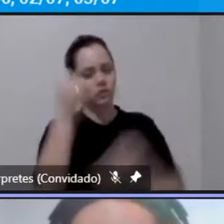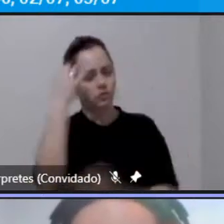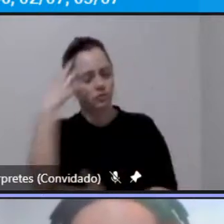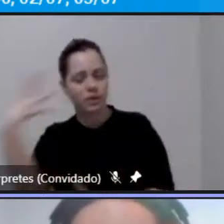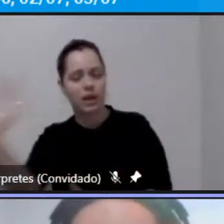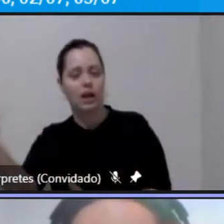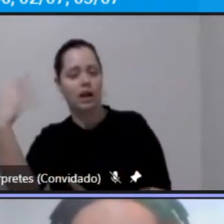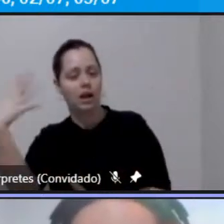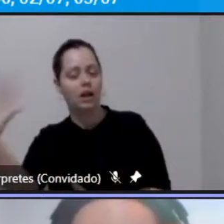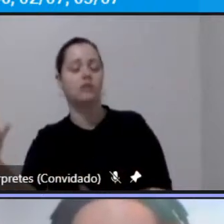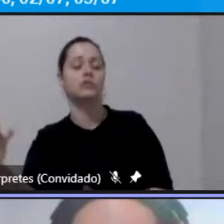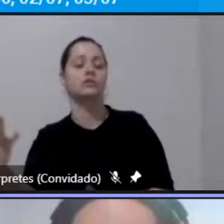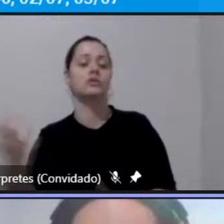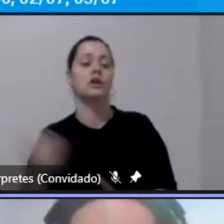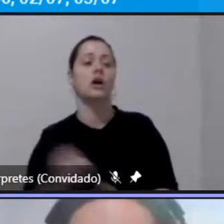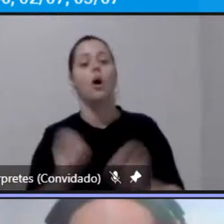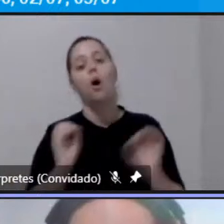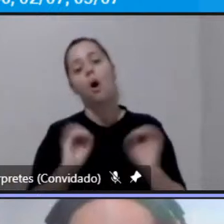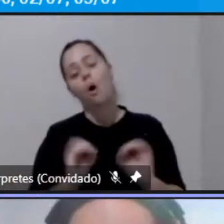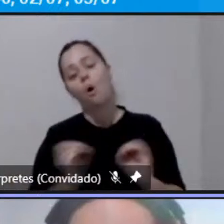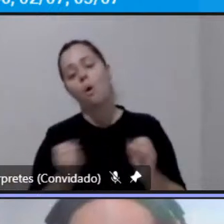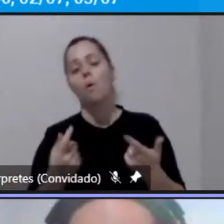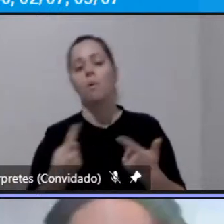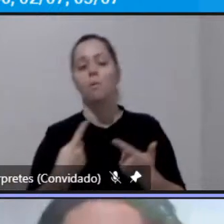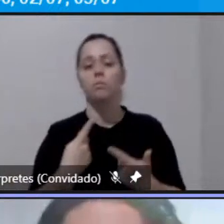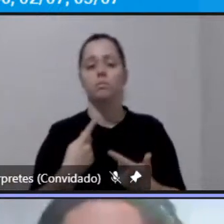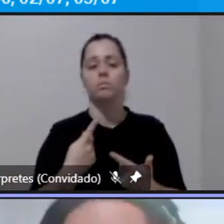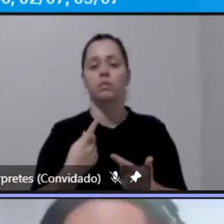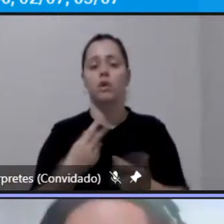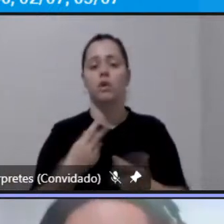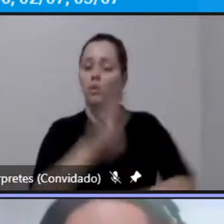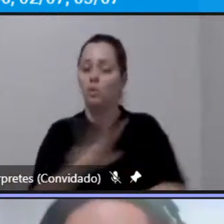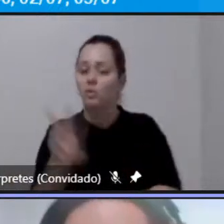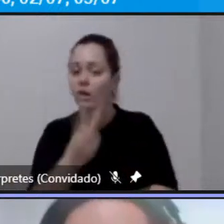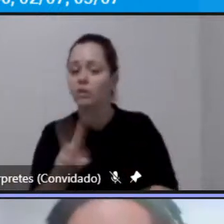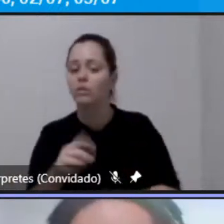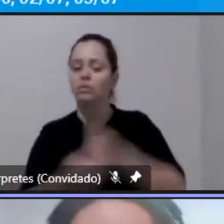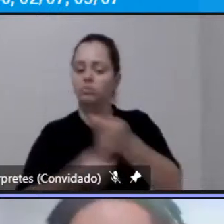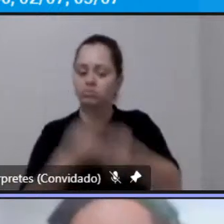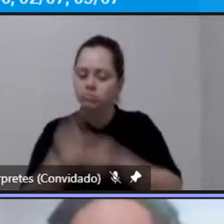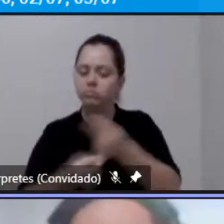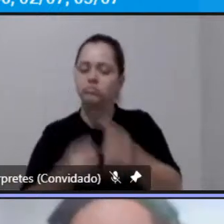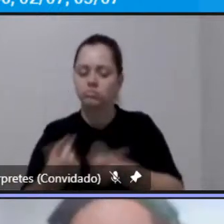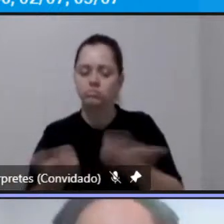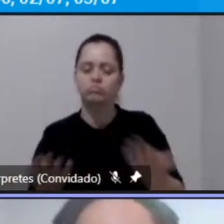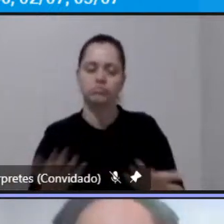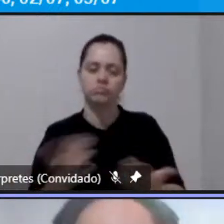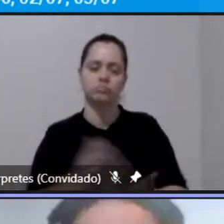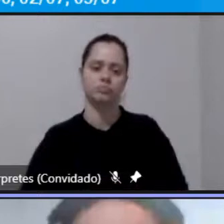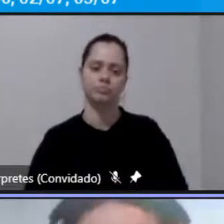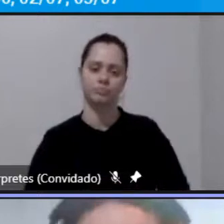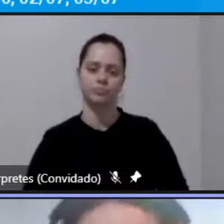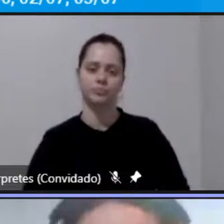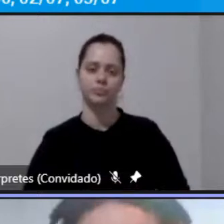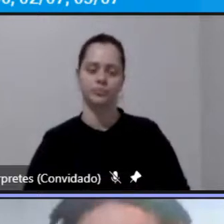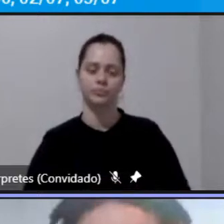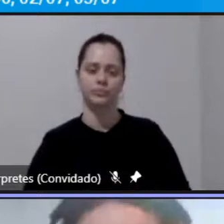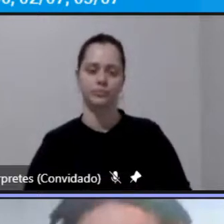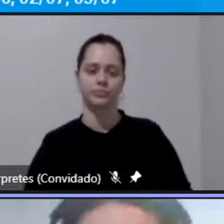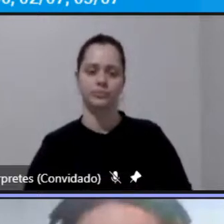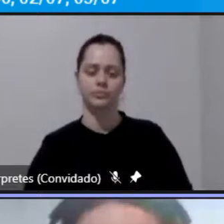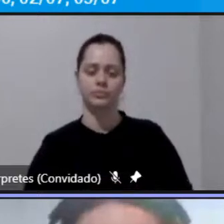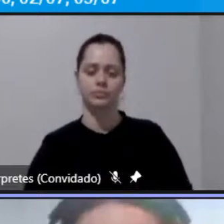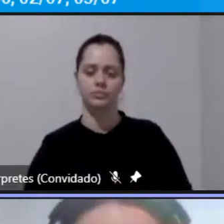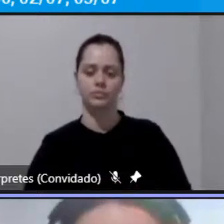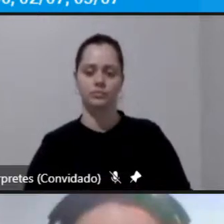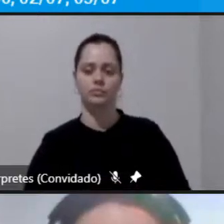disponibilizadas ou seja pelo valor das tarifas também né pode passar Brasil Ana